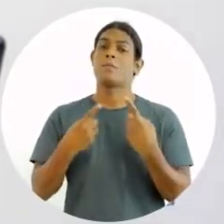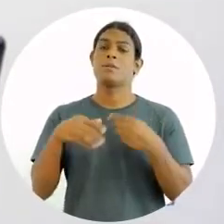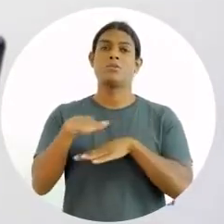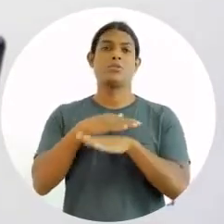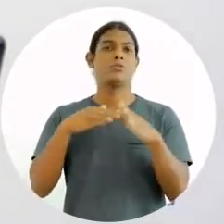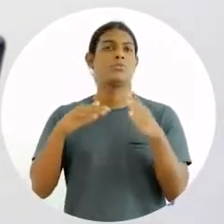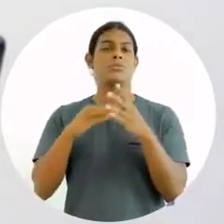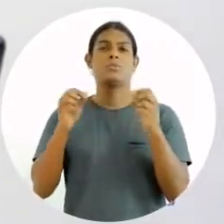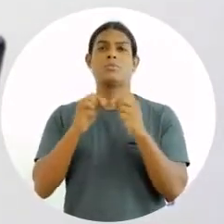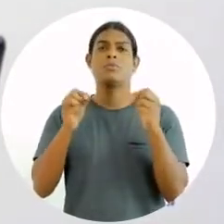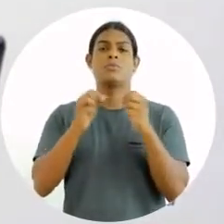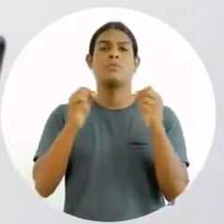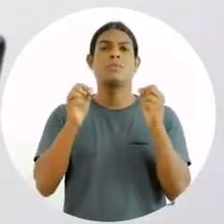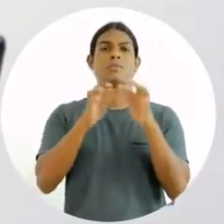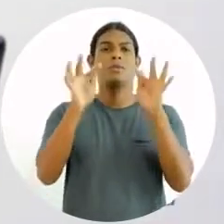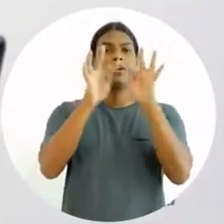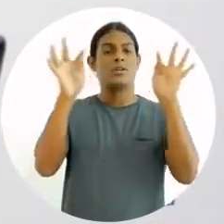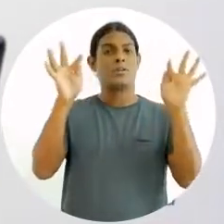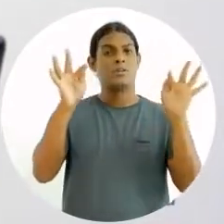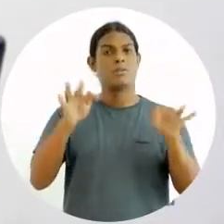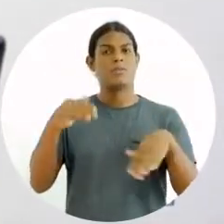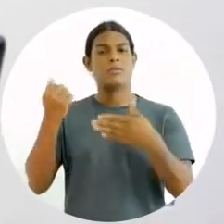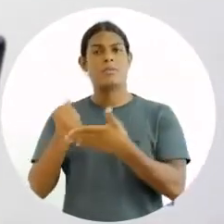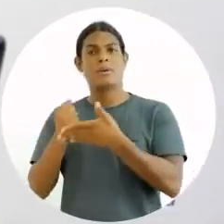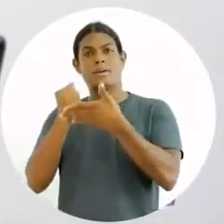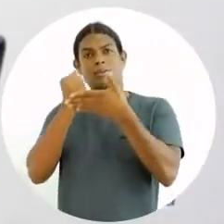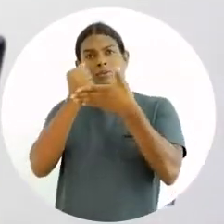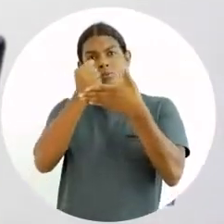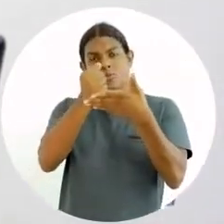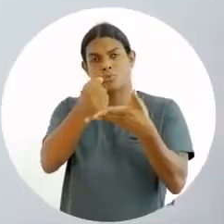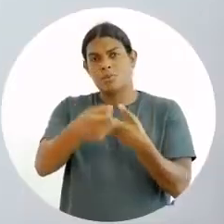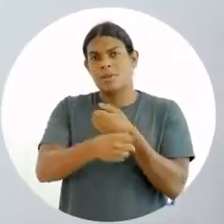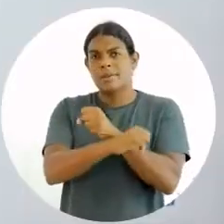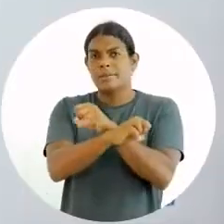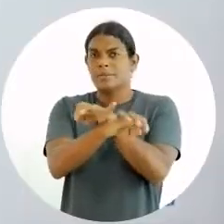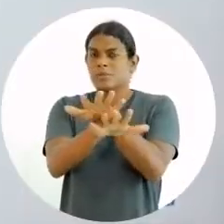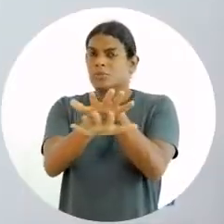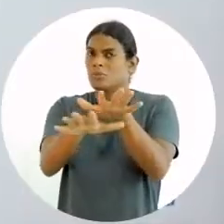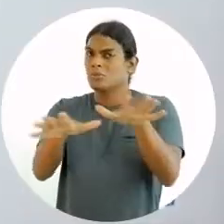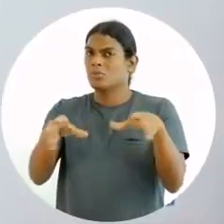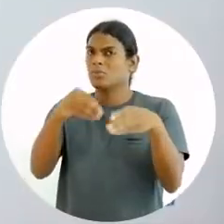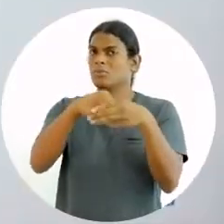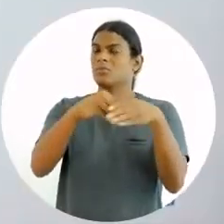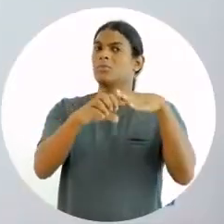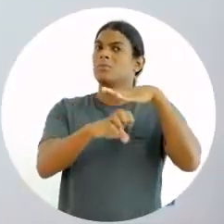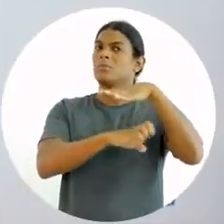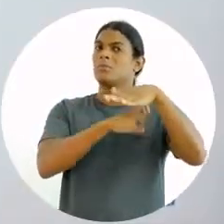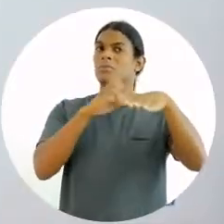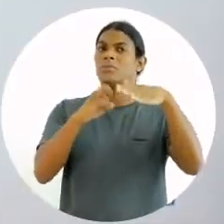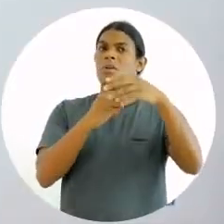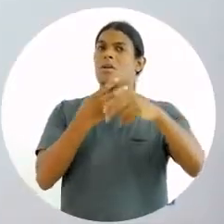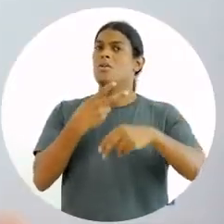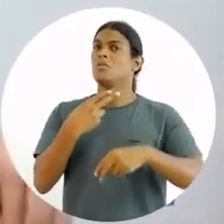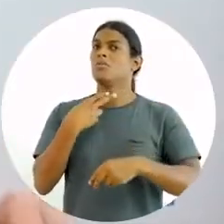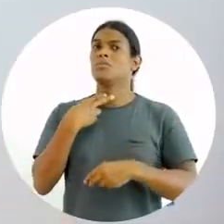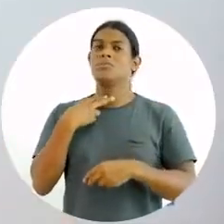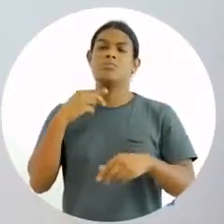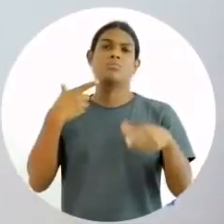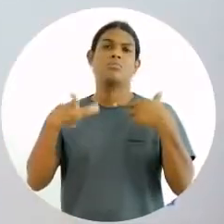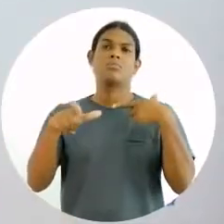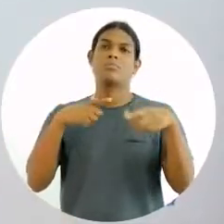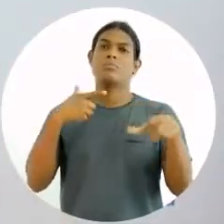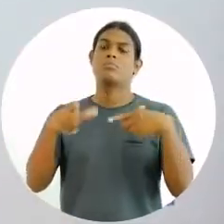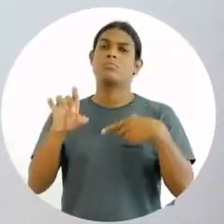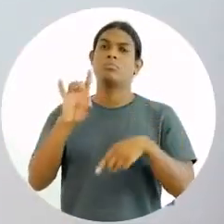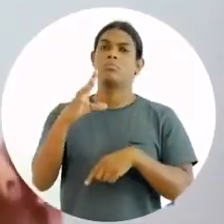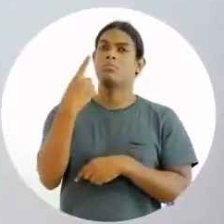trabalhar internamente seja em prol das pessoas e da organização. Eu não posso trabalhar apenas para as